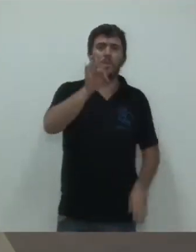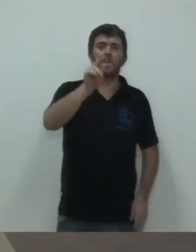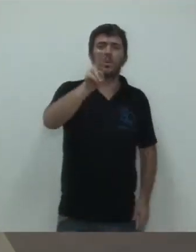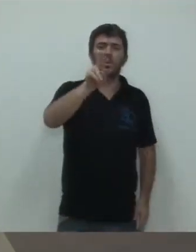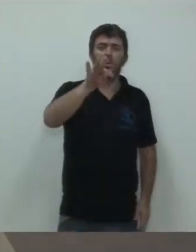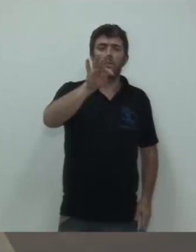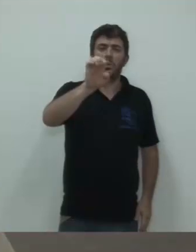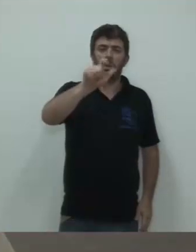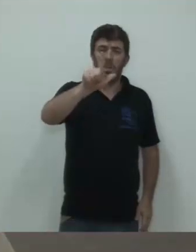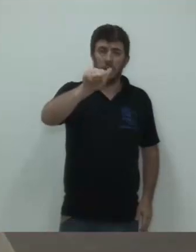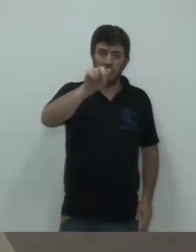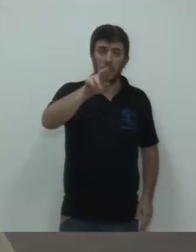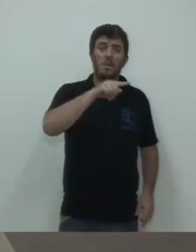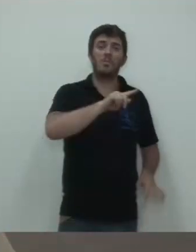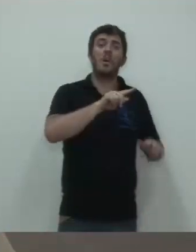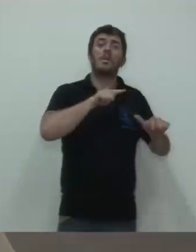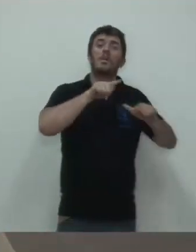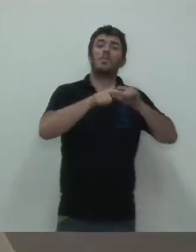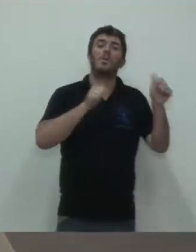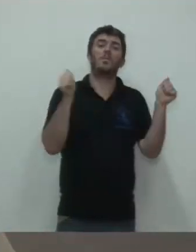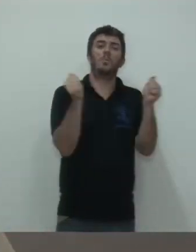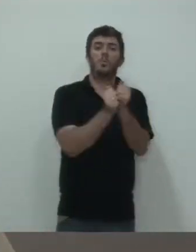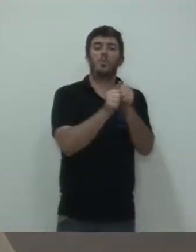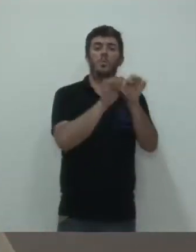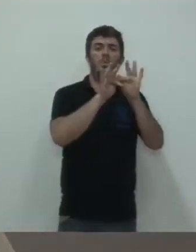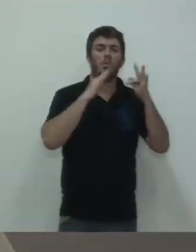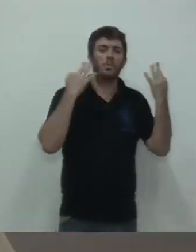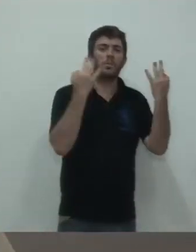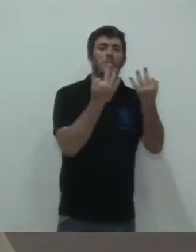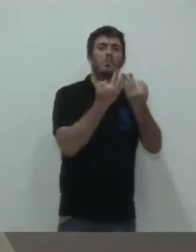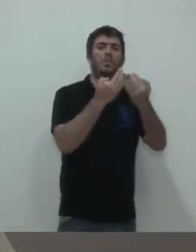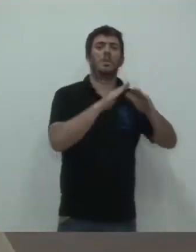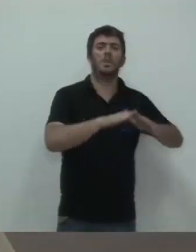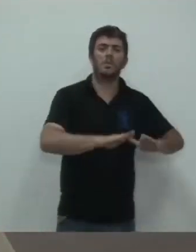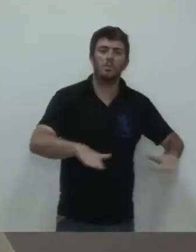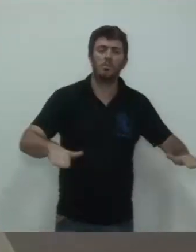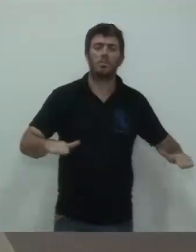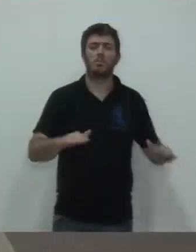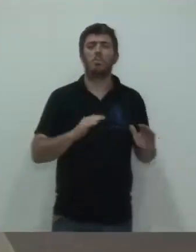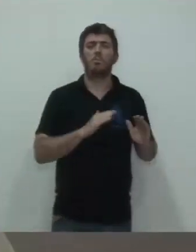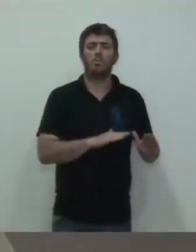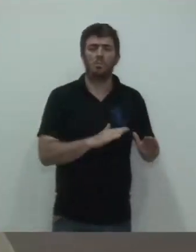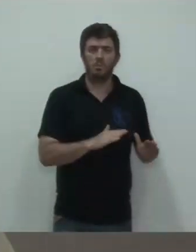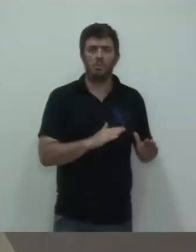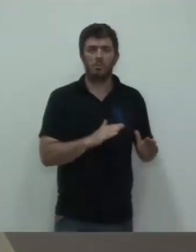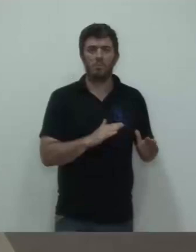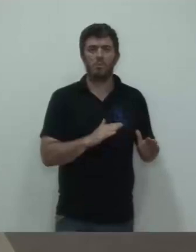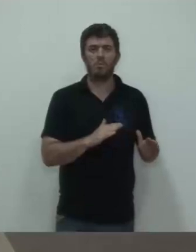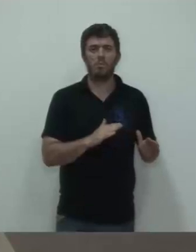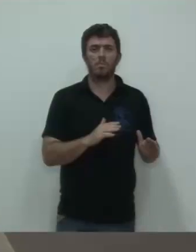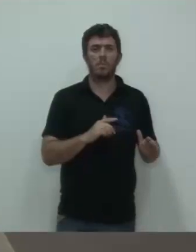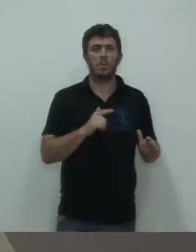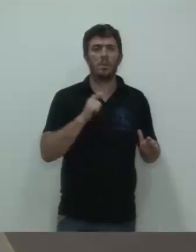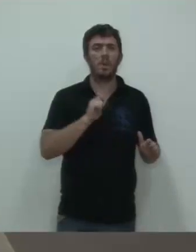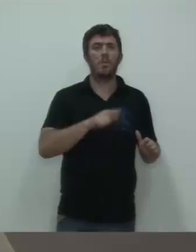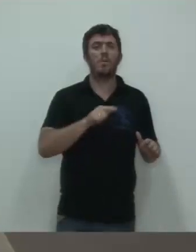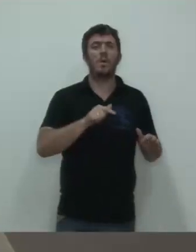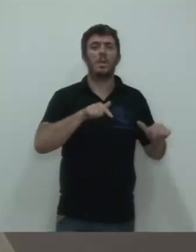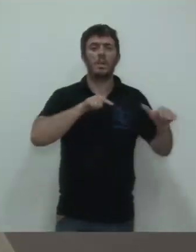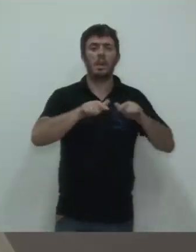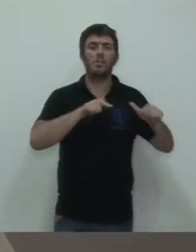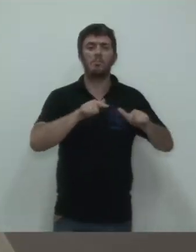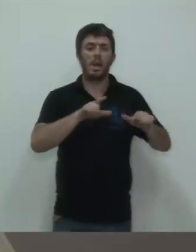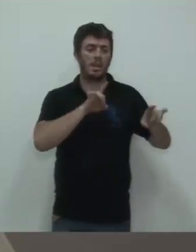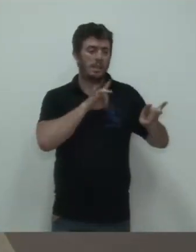famílias, com as crianças, sobretudo. Então, não pode, tem que ser um trabalho estritamente técnico, profissional, de